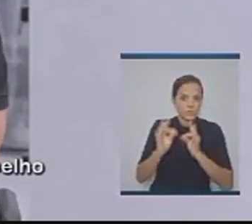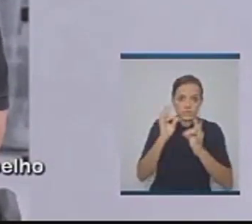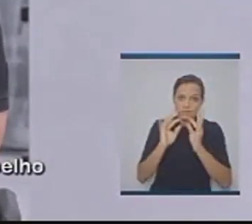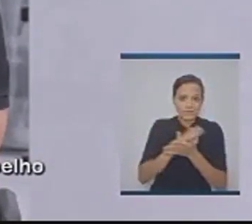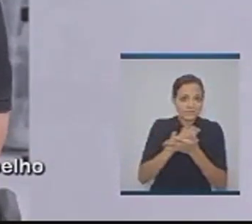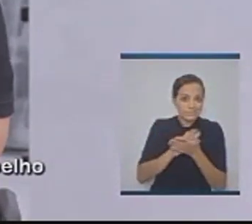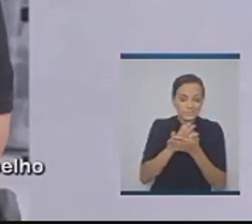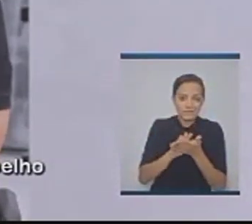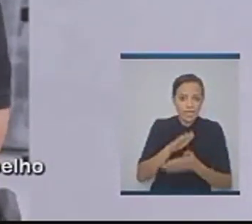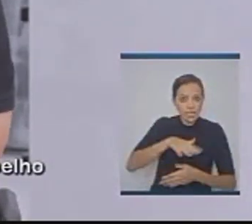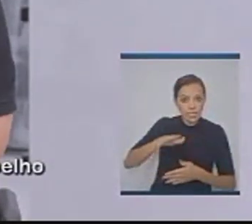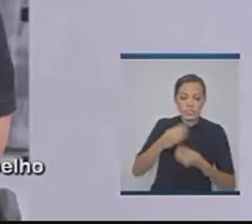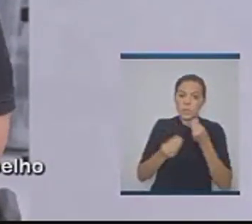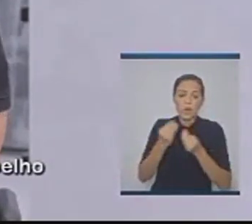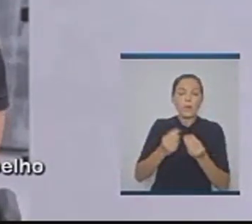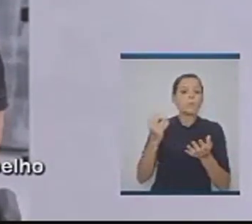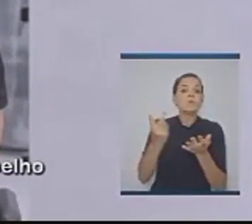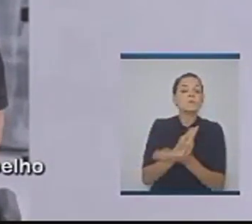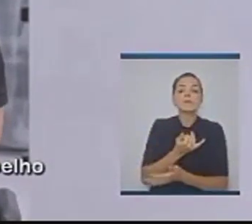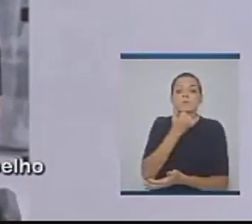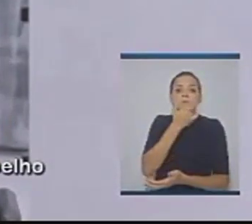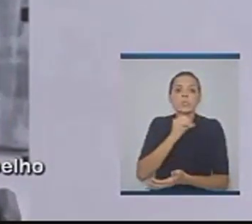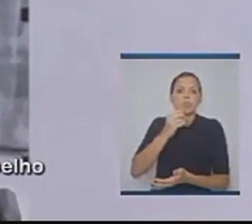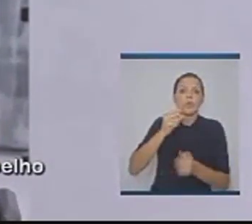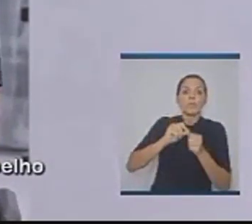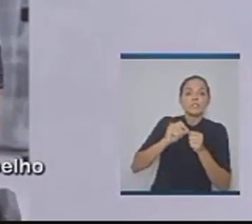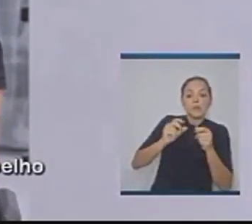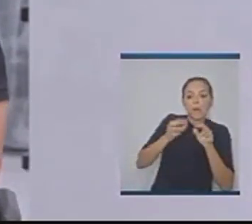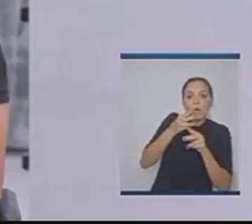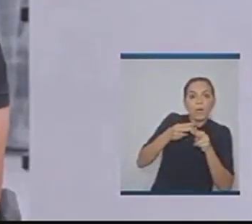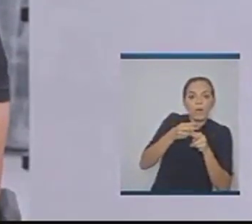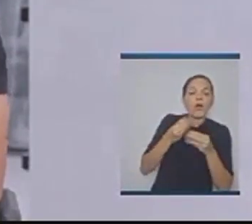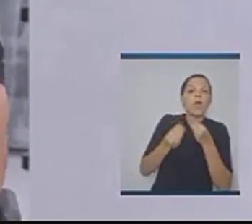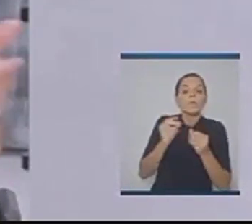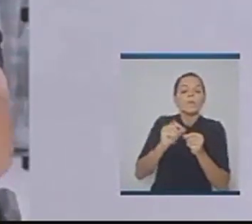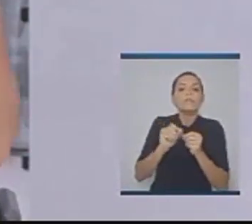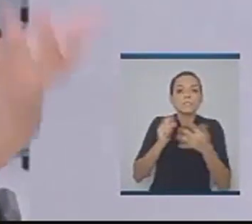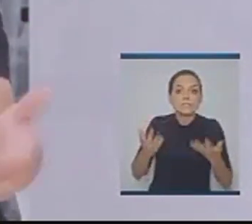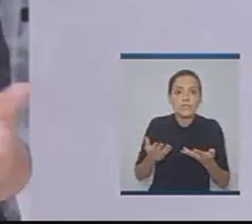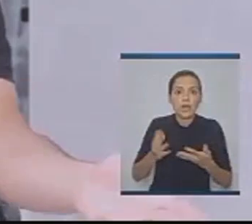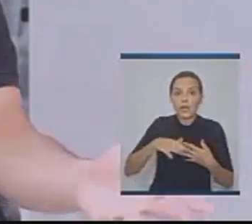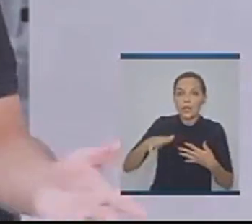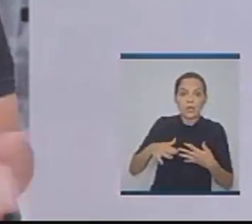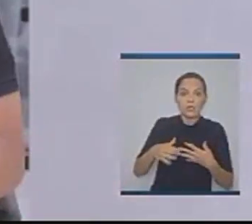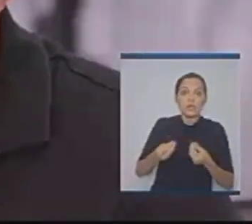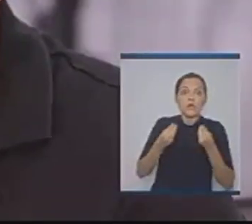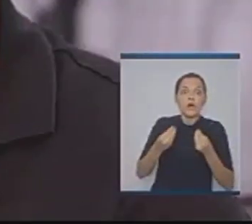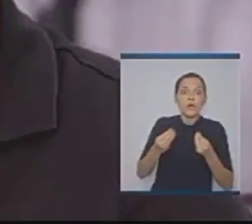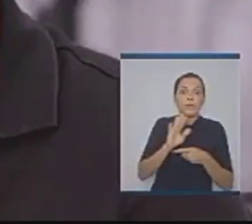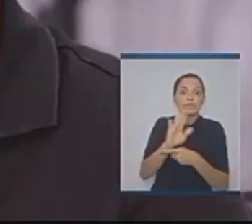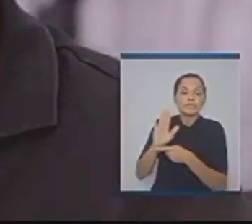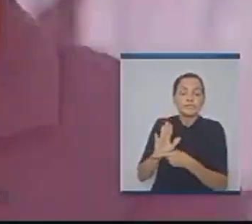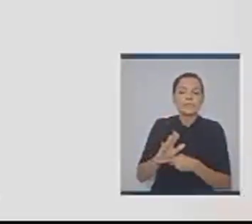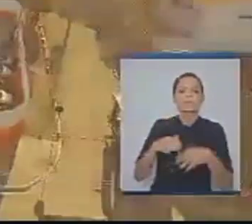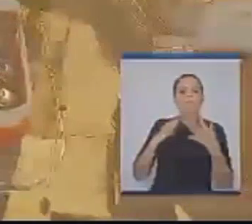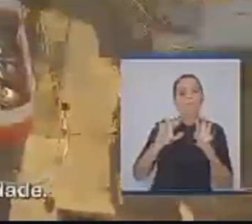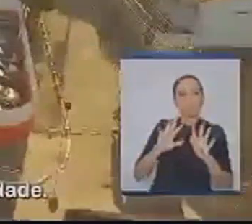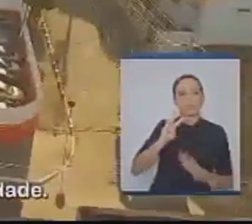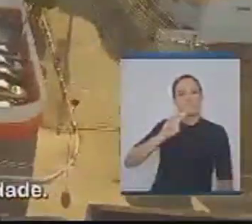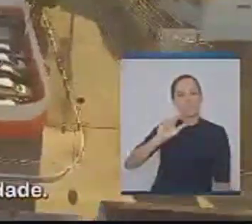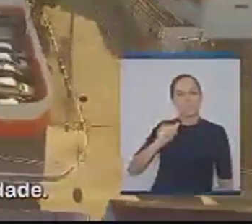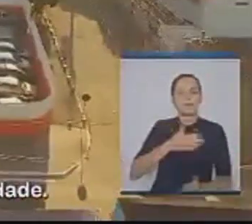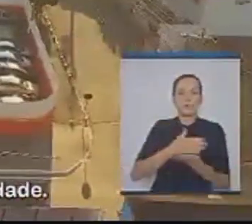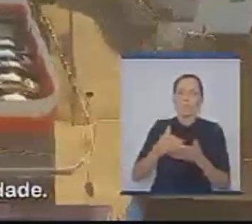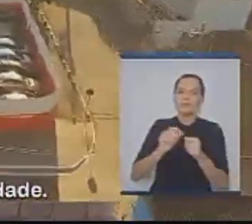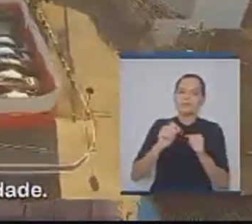A criança não tinha o direito de ralar o joelho ou cortar para tomar um ponto. A criança não podia ser criança. E quando o Vaguinho começa aqui, ele